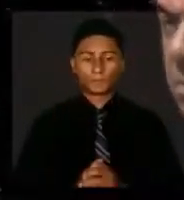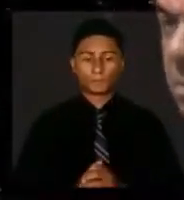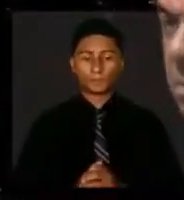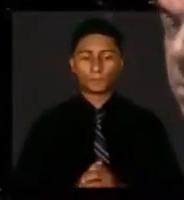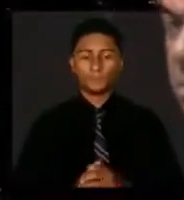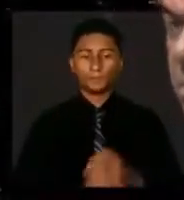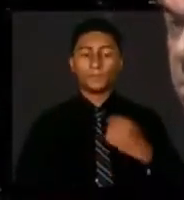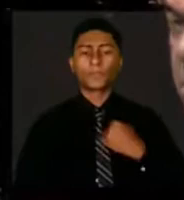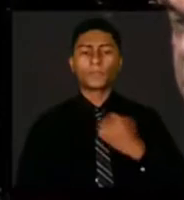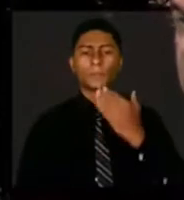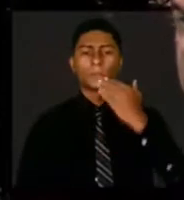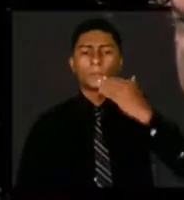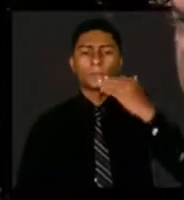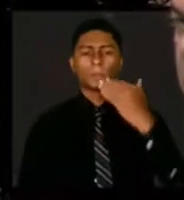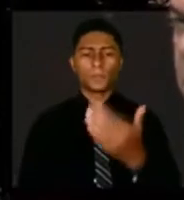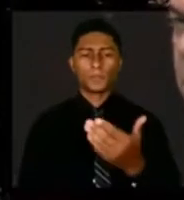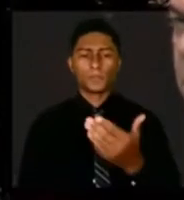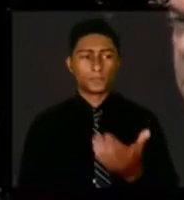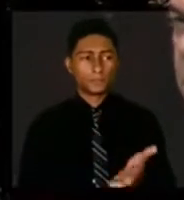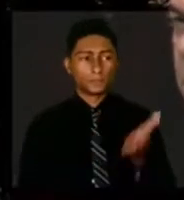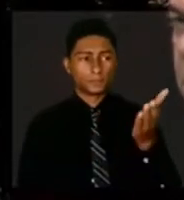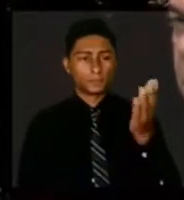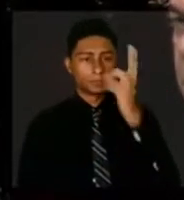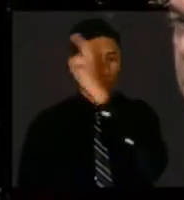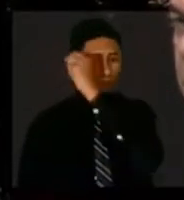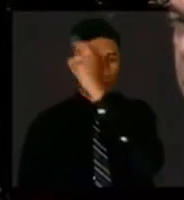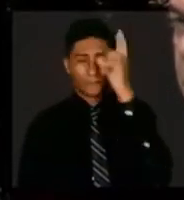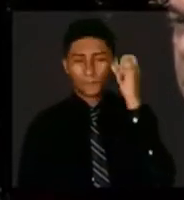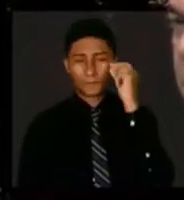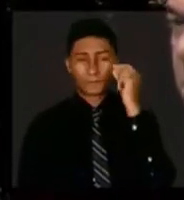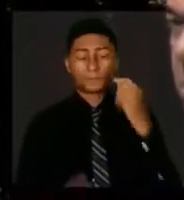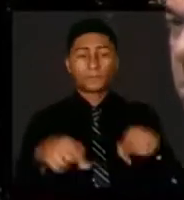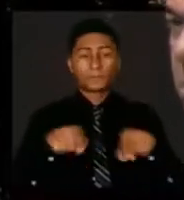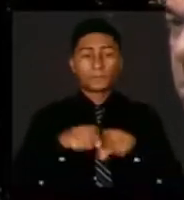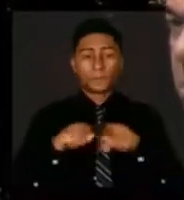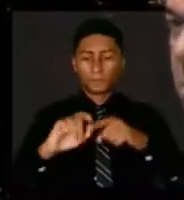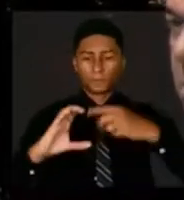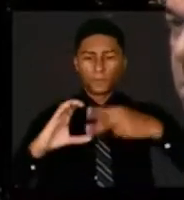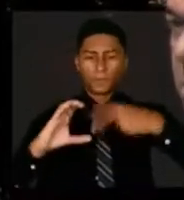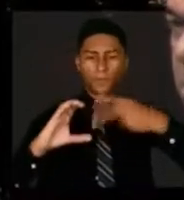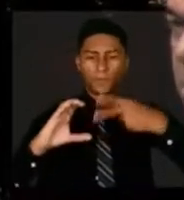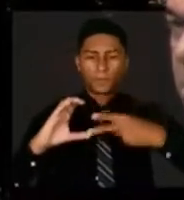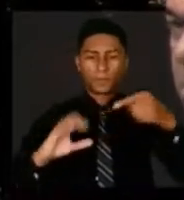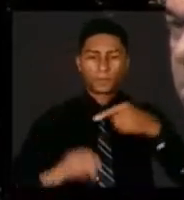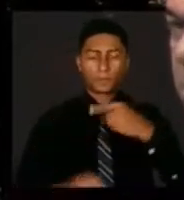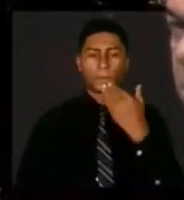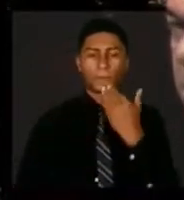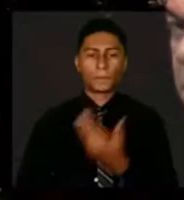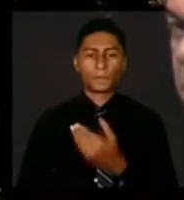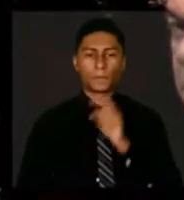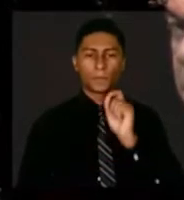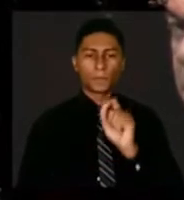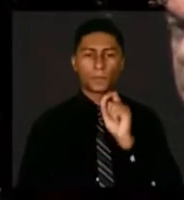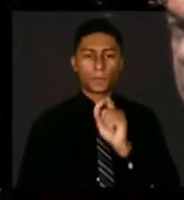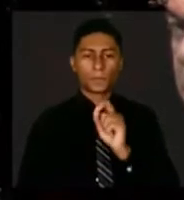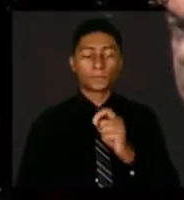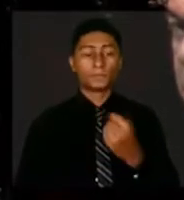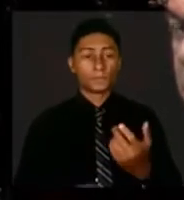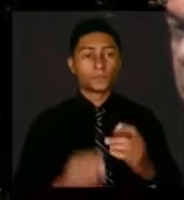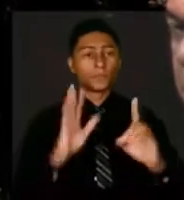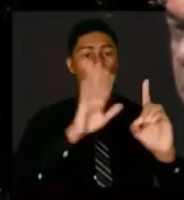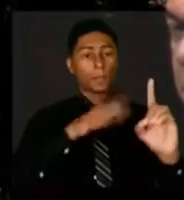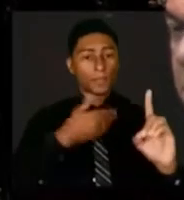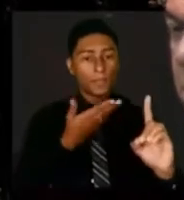tanto à Prefeitura quanto à Câmara de Vereadores que, em homenagem à Escola Municipal Gonçalves Dias,